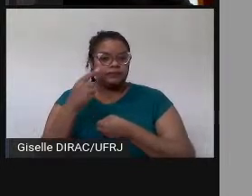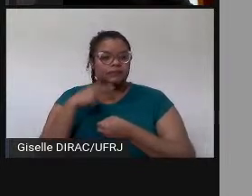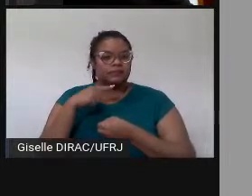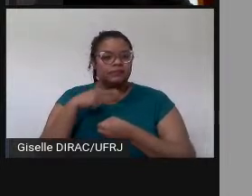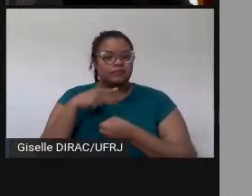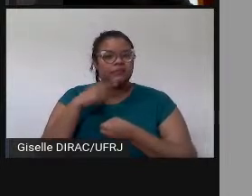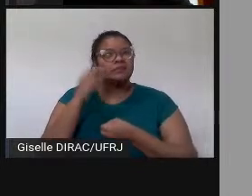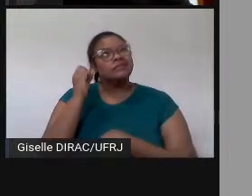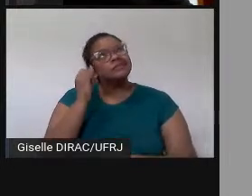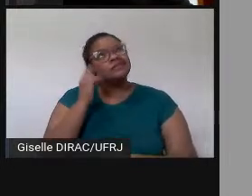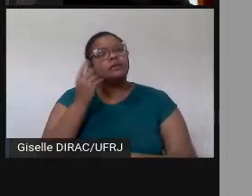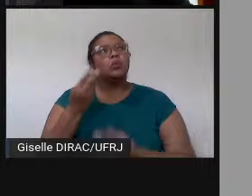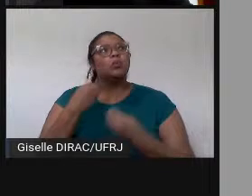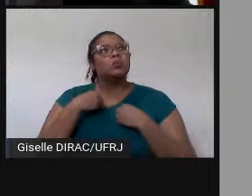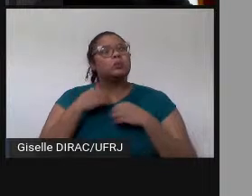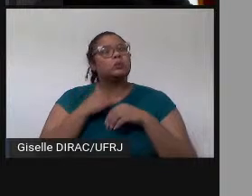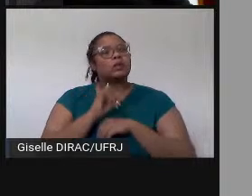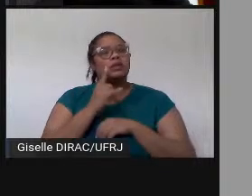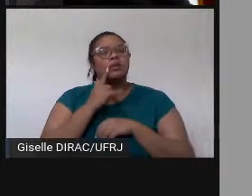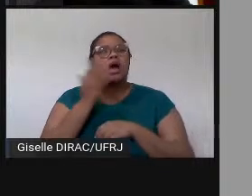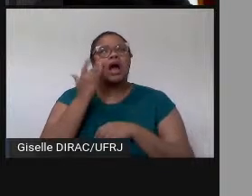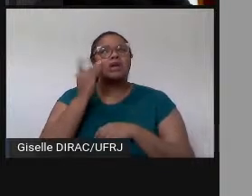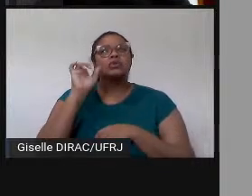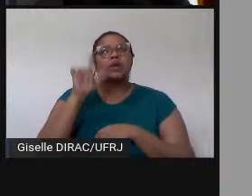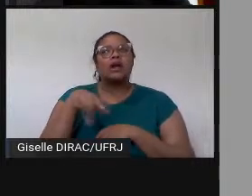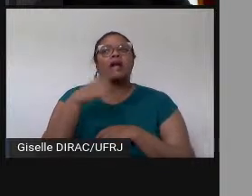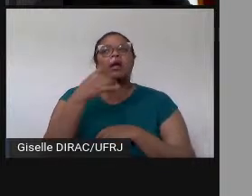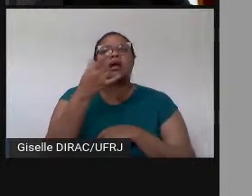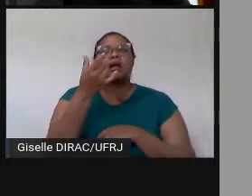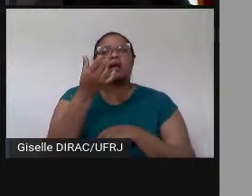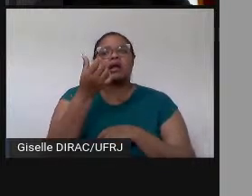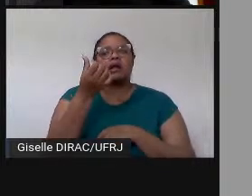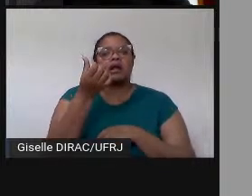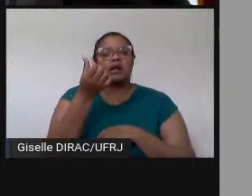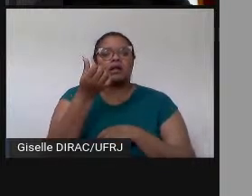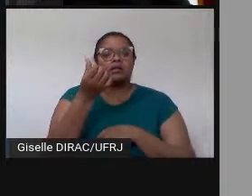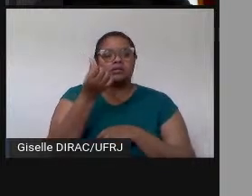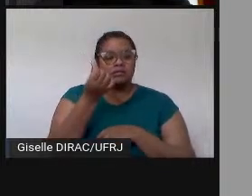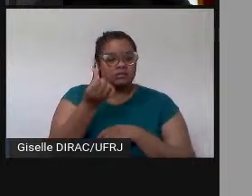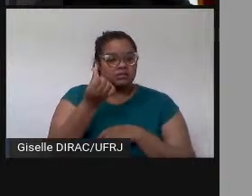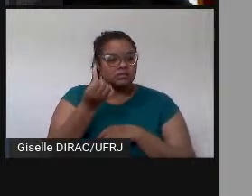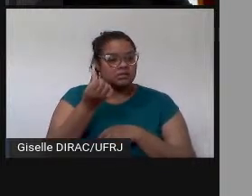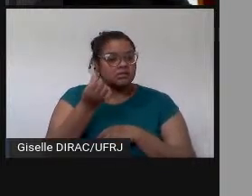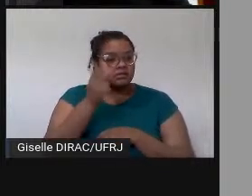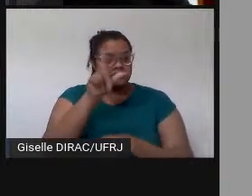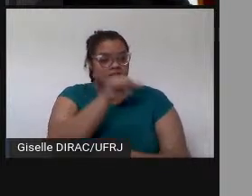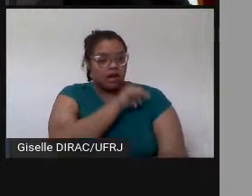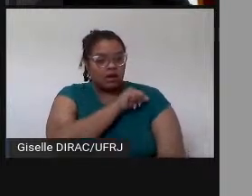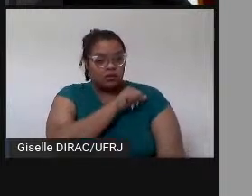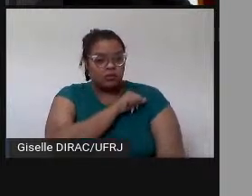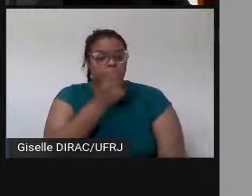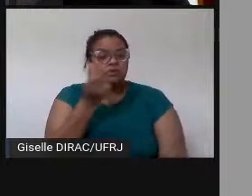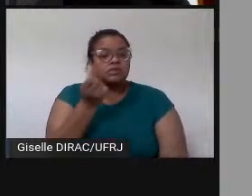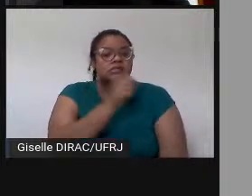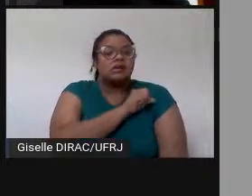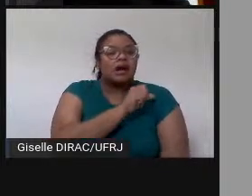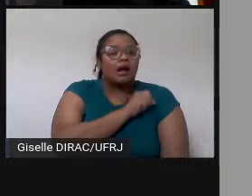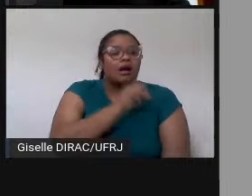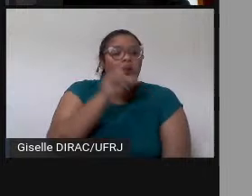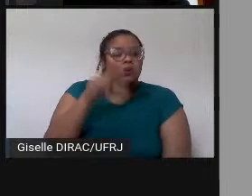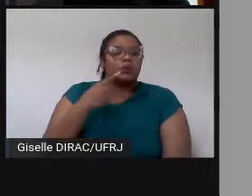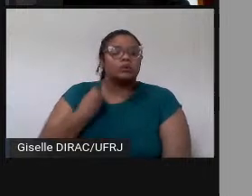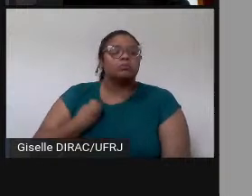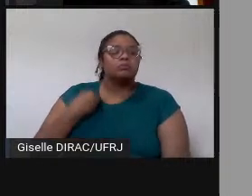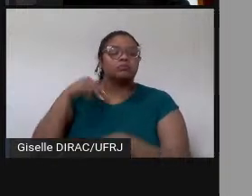Se não me engano, são seis, isso, são seis alunos aí participando,